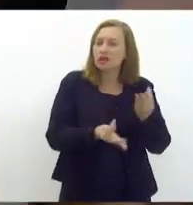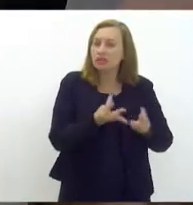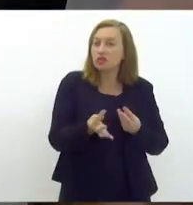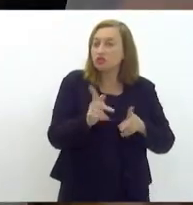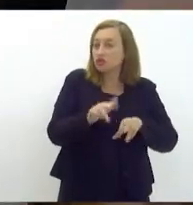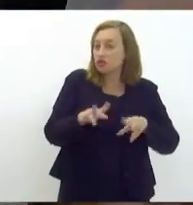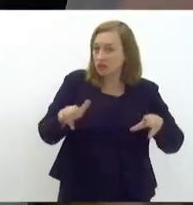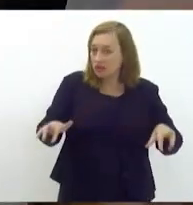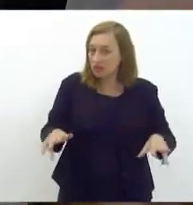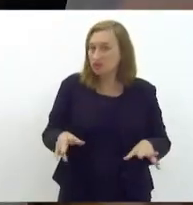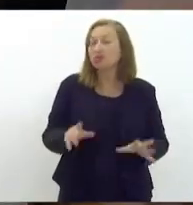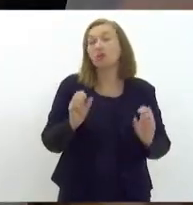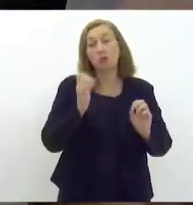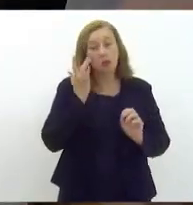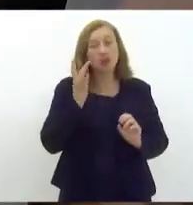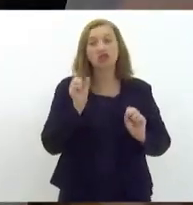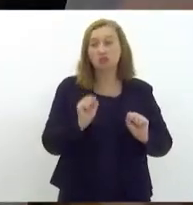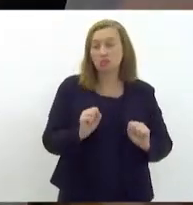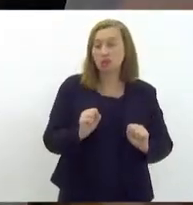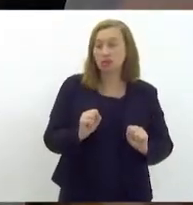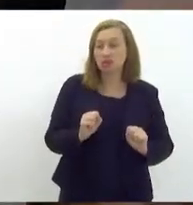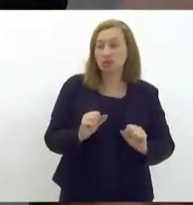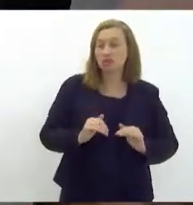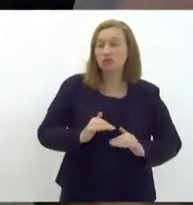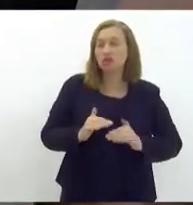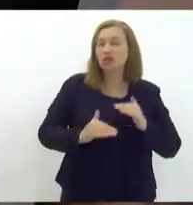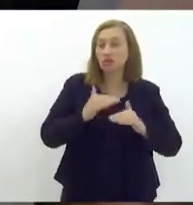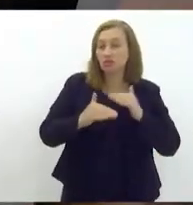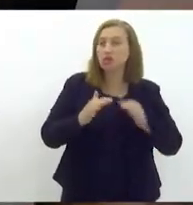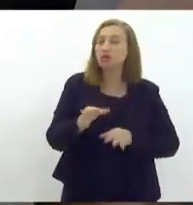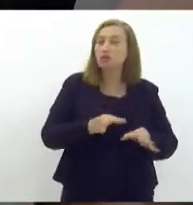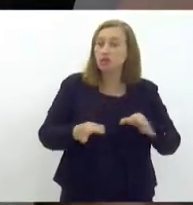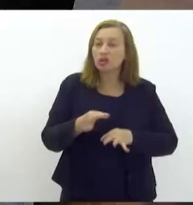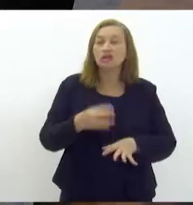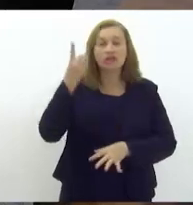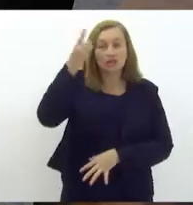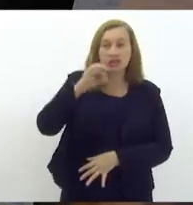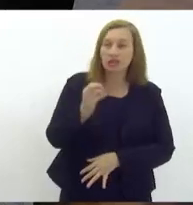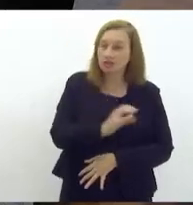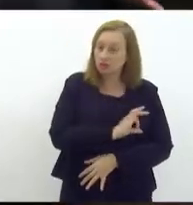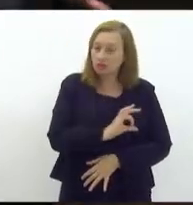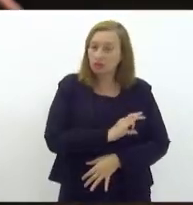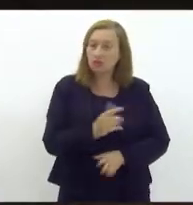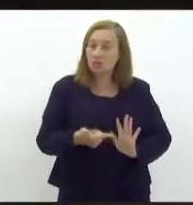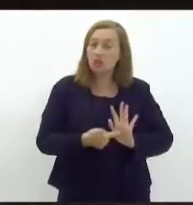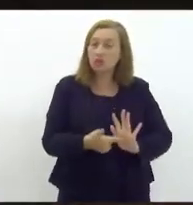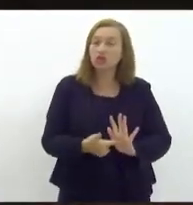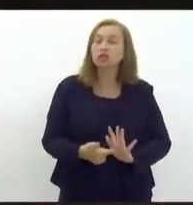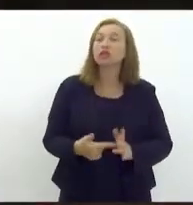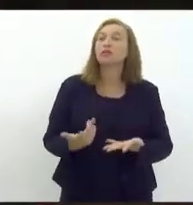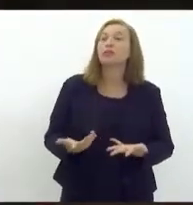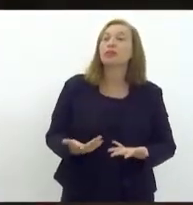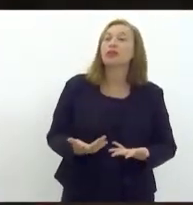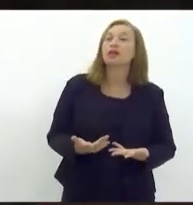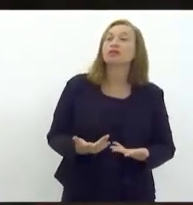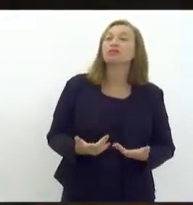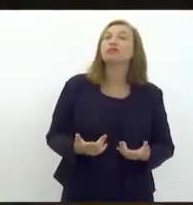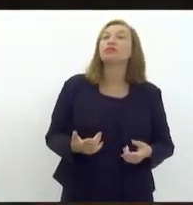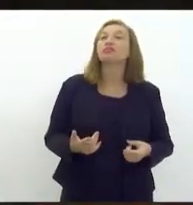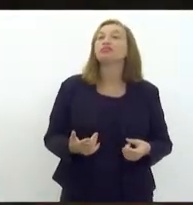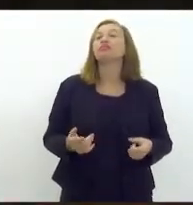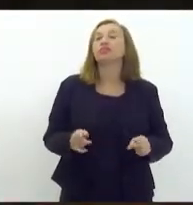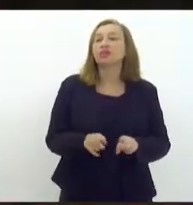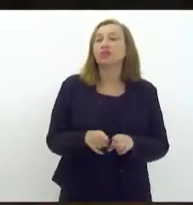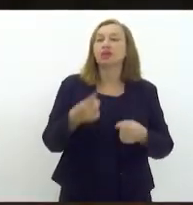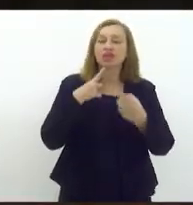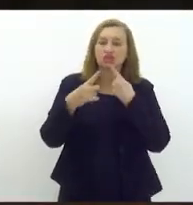diferenciado, que eu acho que pode ser a escalada desse programa que a deputada Marta Rocha apresenta, e é concomitante a algo